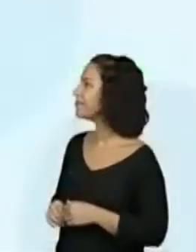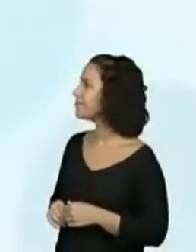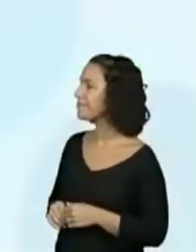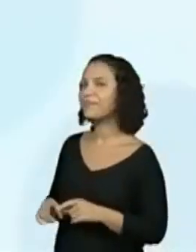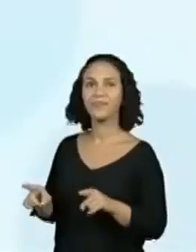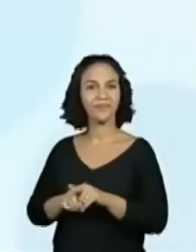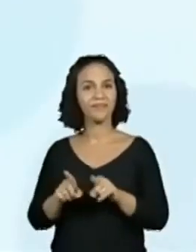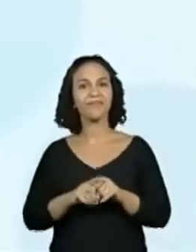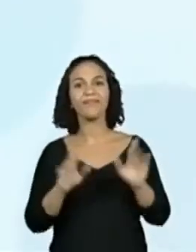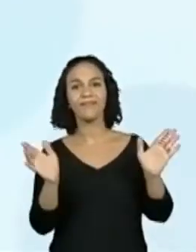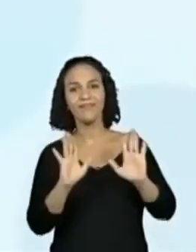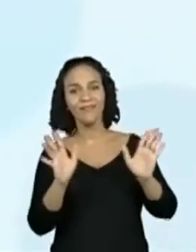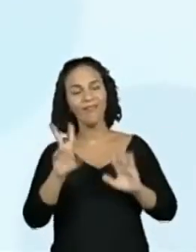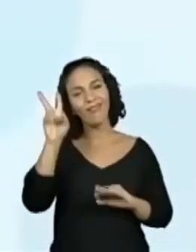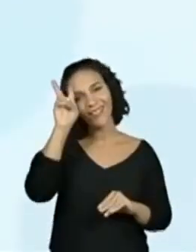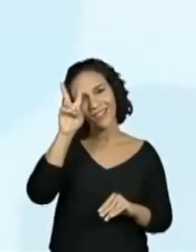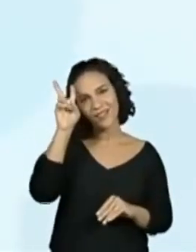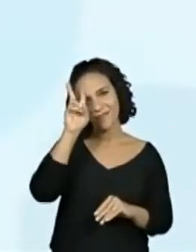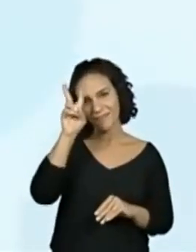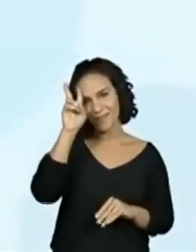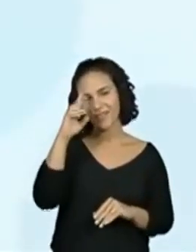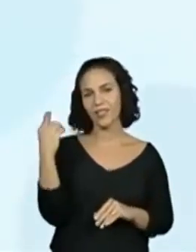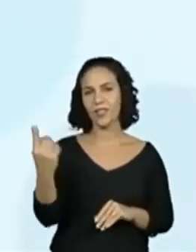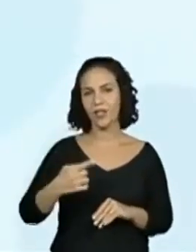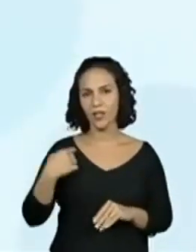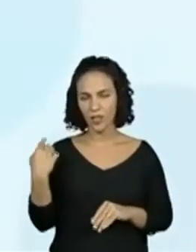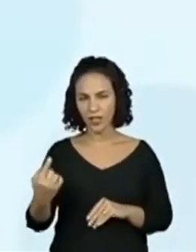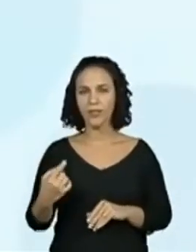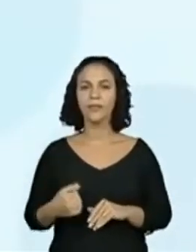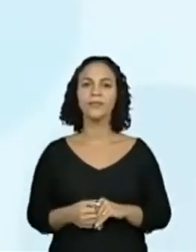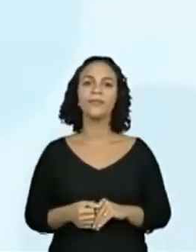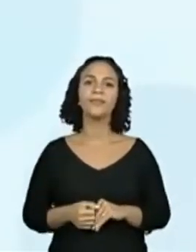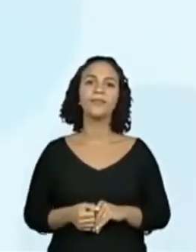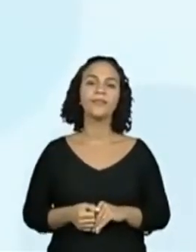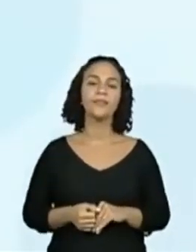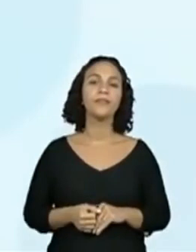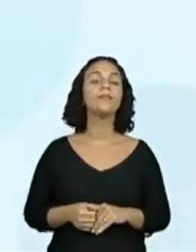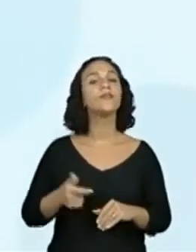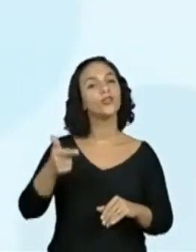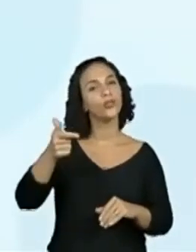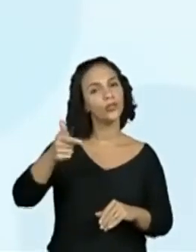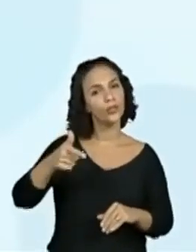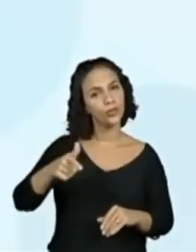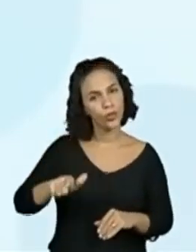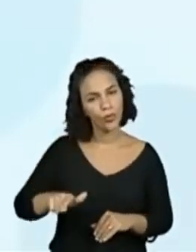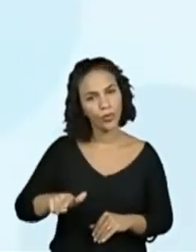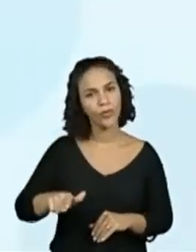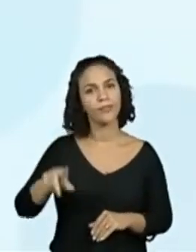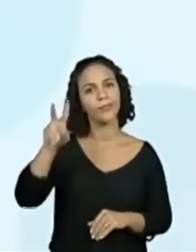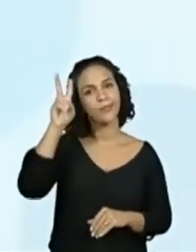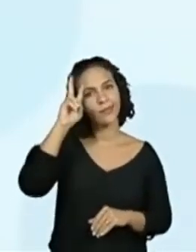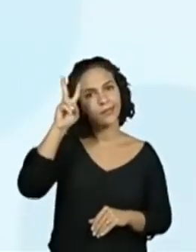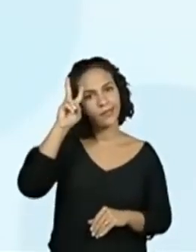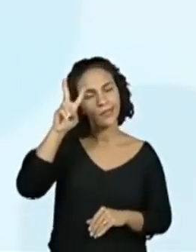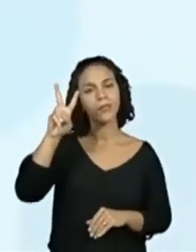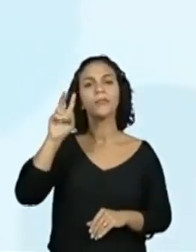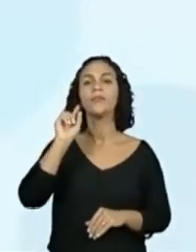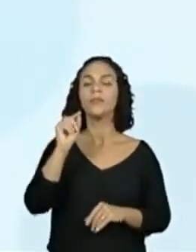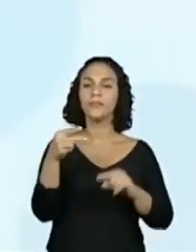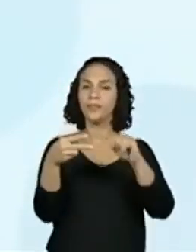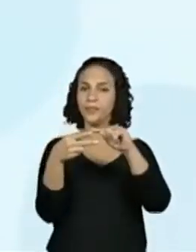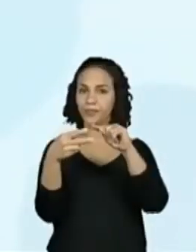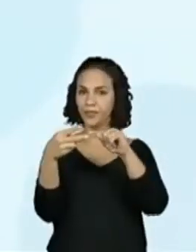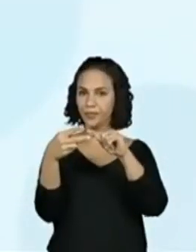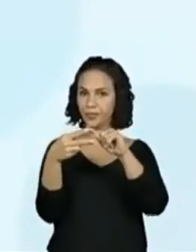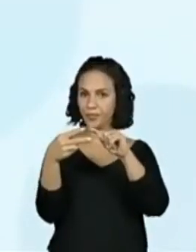tchau. Lembrete para nós. Então, assim, de novo resgatando. As duas informações